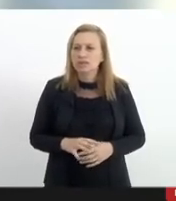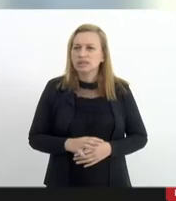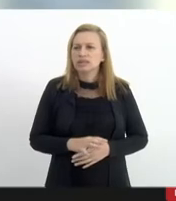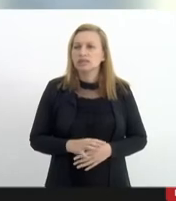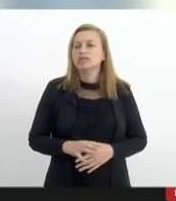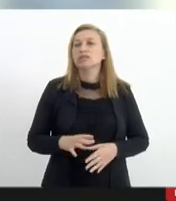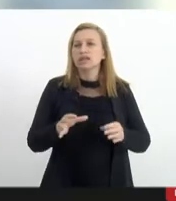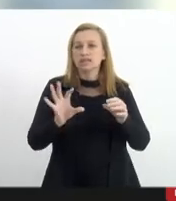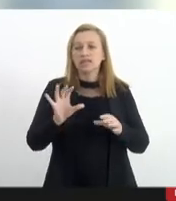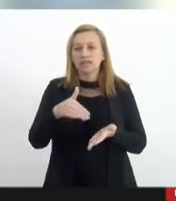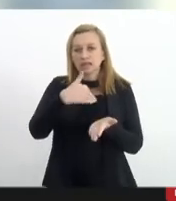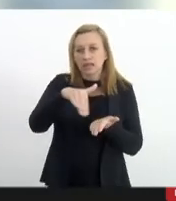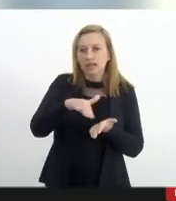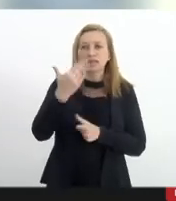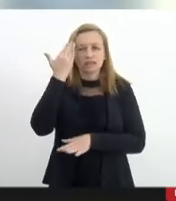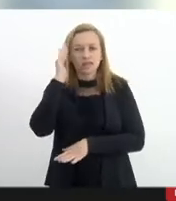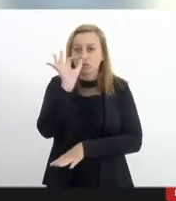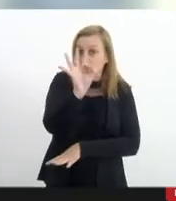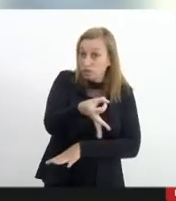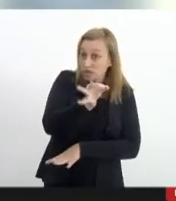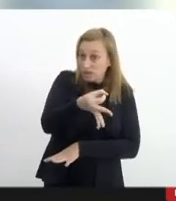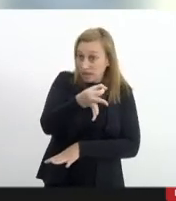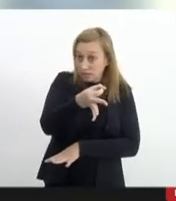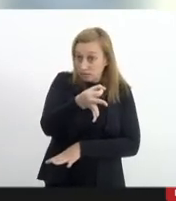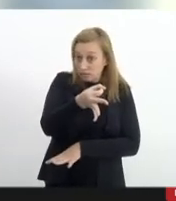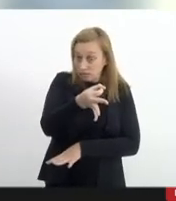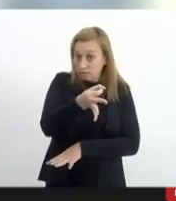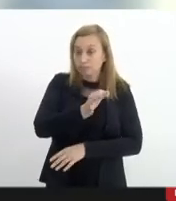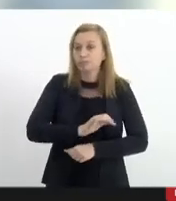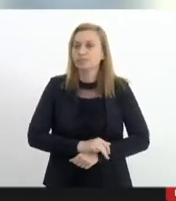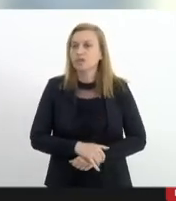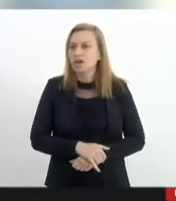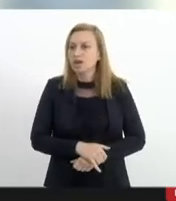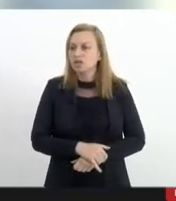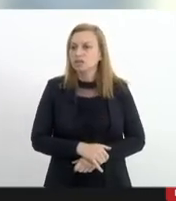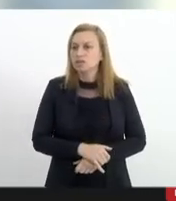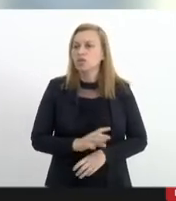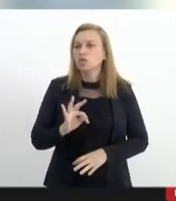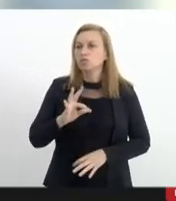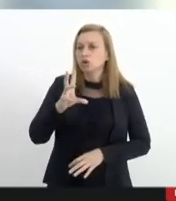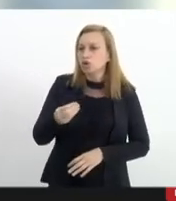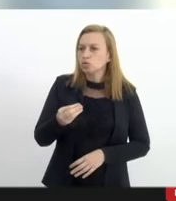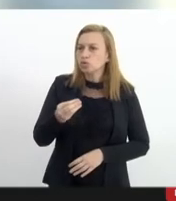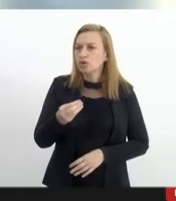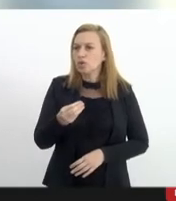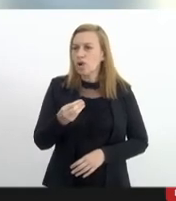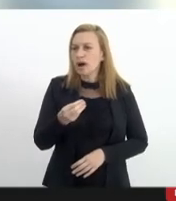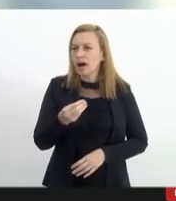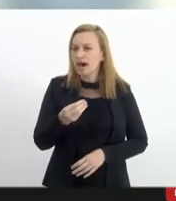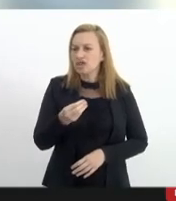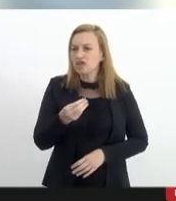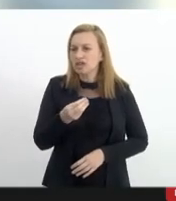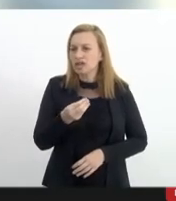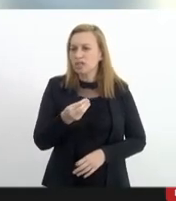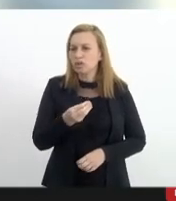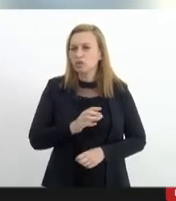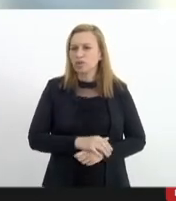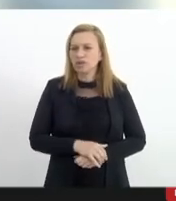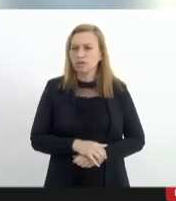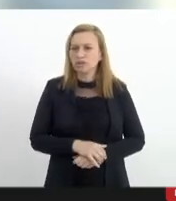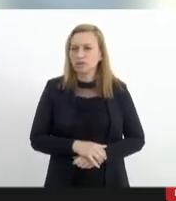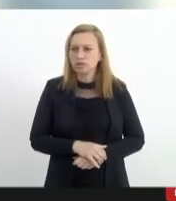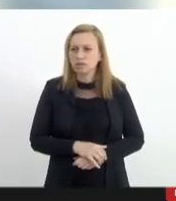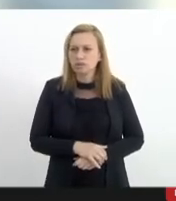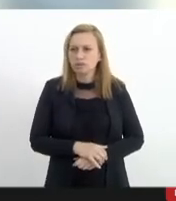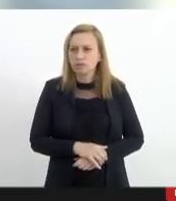Secretaria entende como correto e como linha de ação contudo recentemente eu o Tenente Coronel José